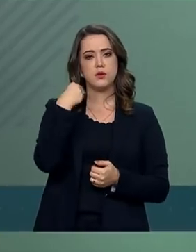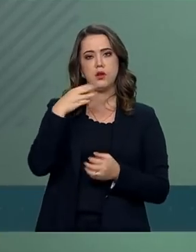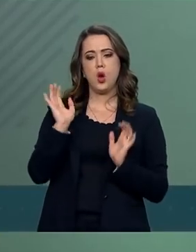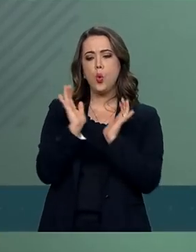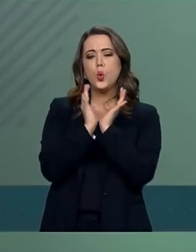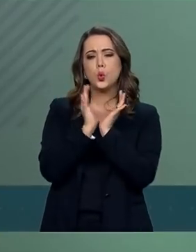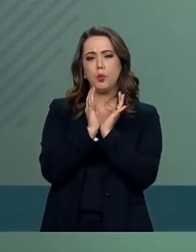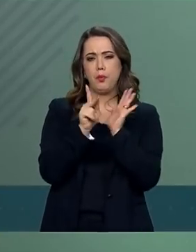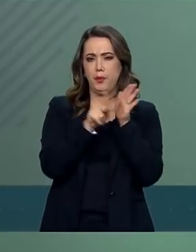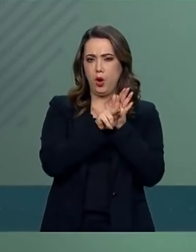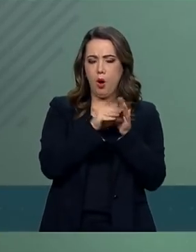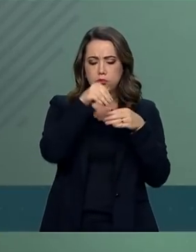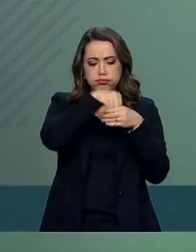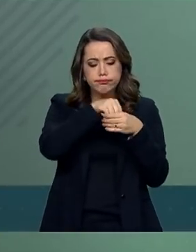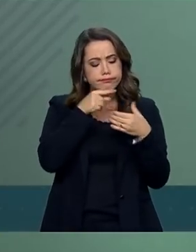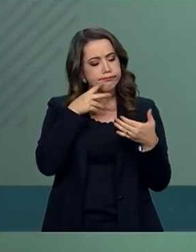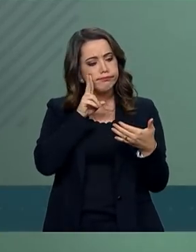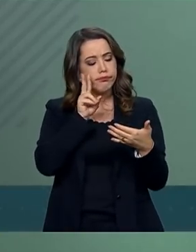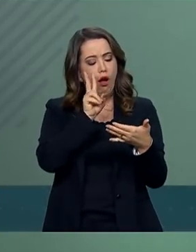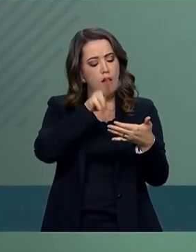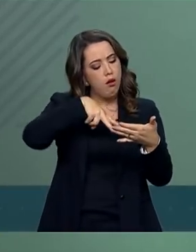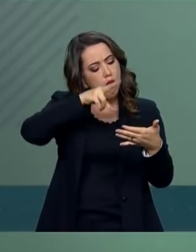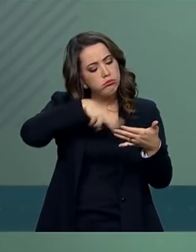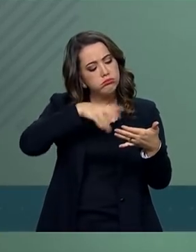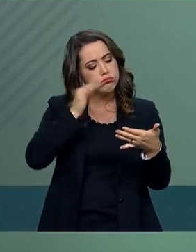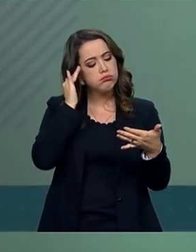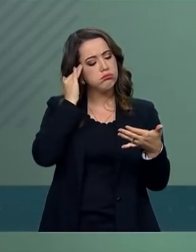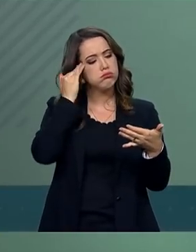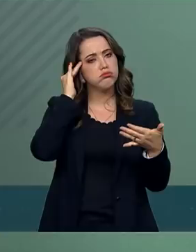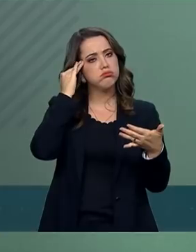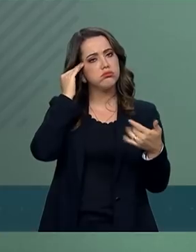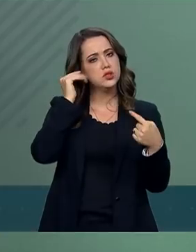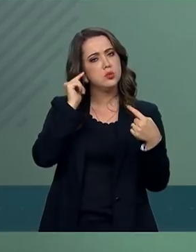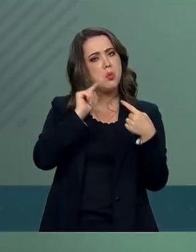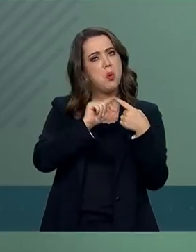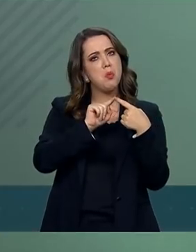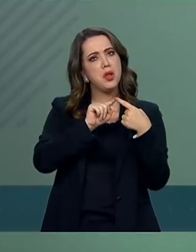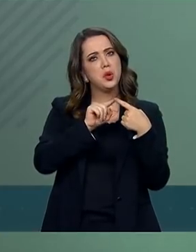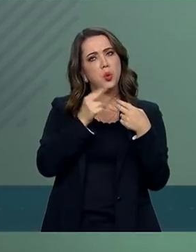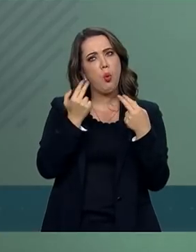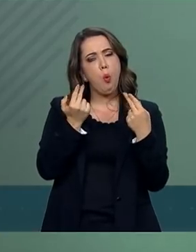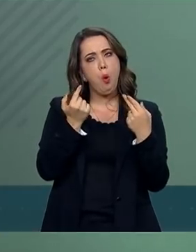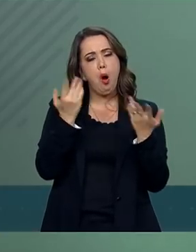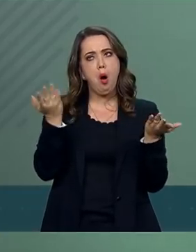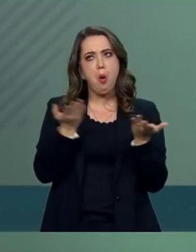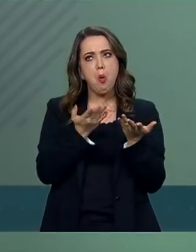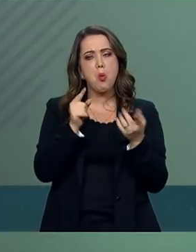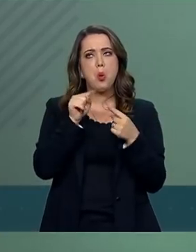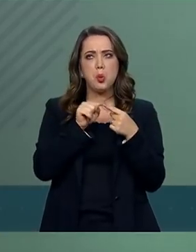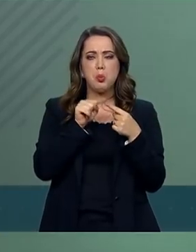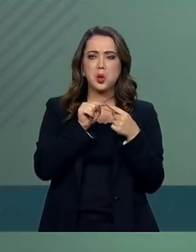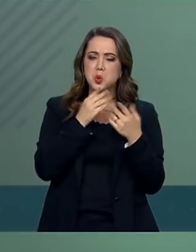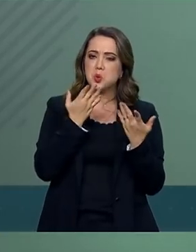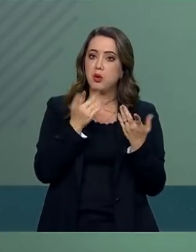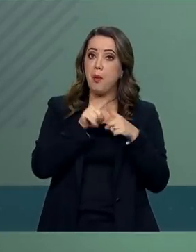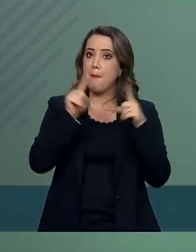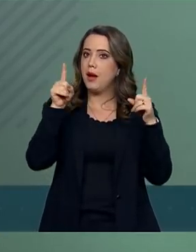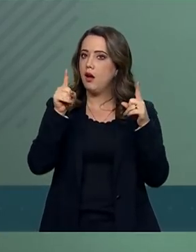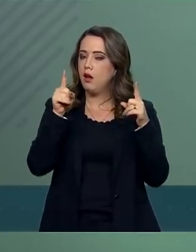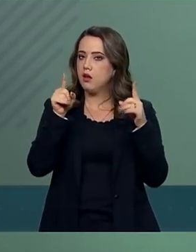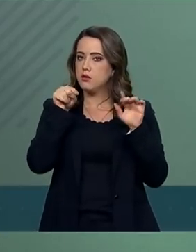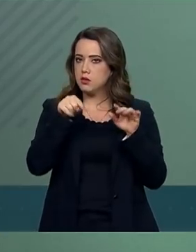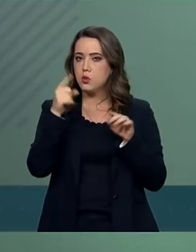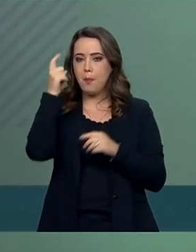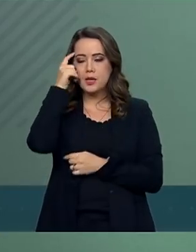a mensagem estaria em consonância com o pensamento de momento dele, mas o pensamento efetivo dele é